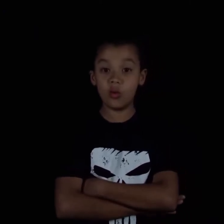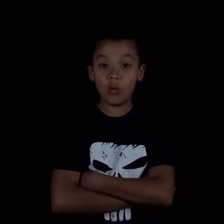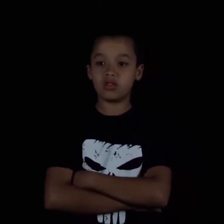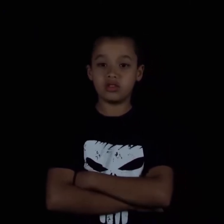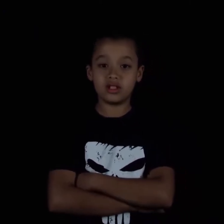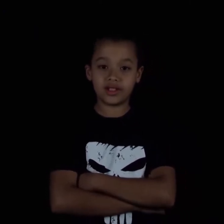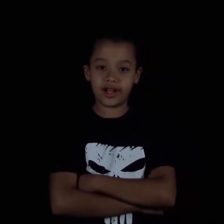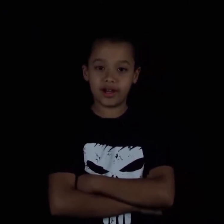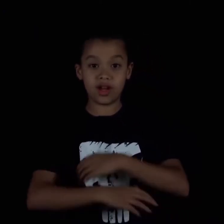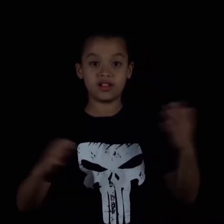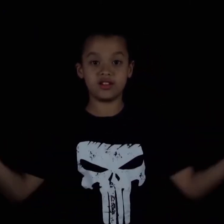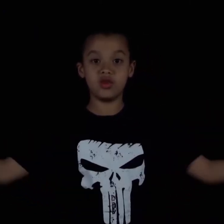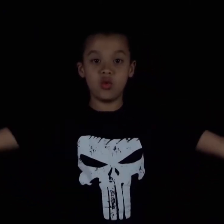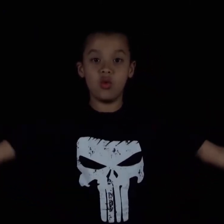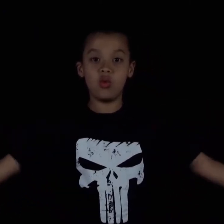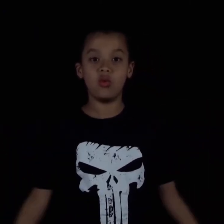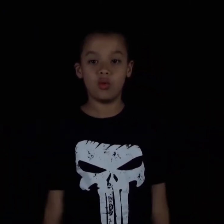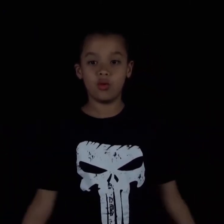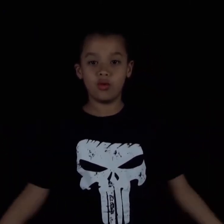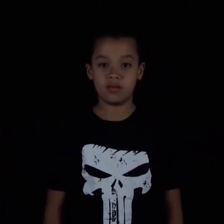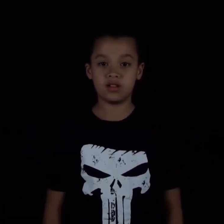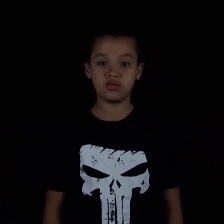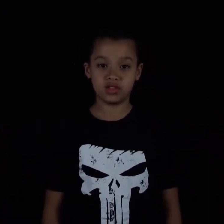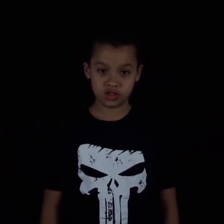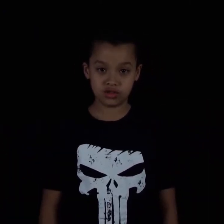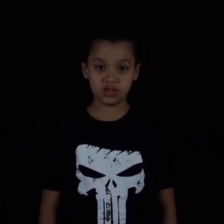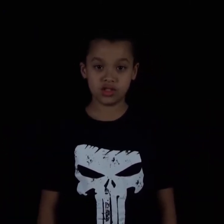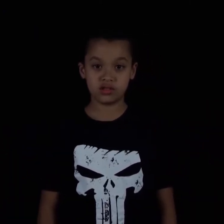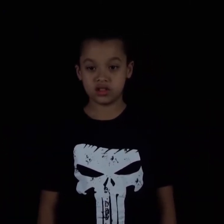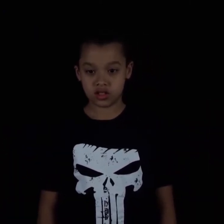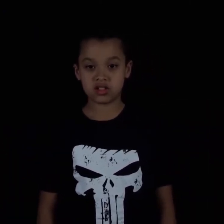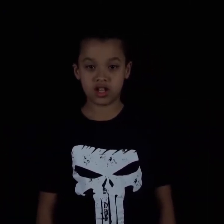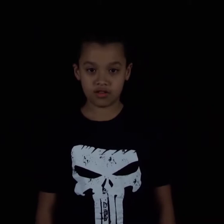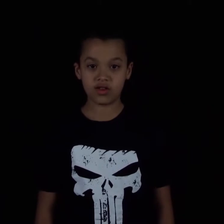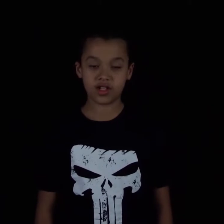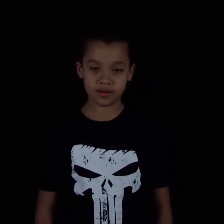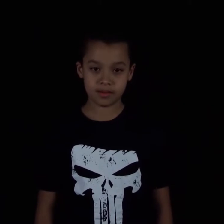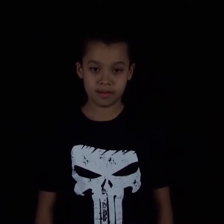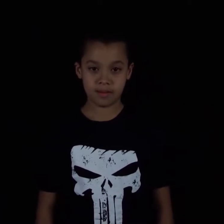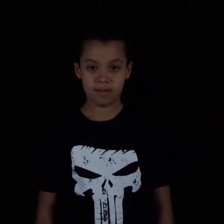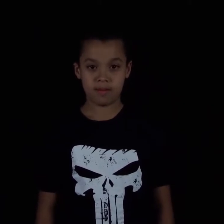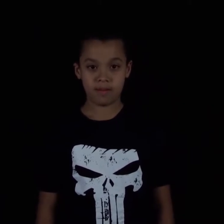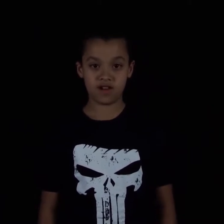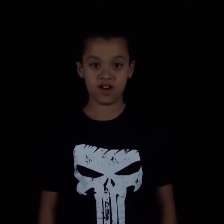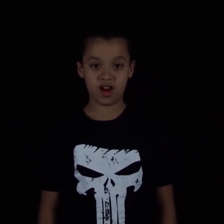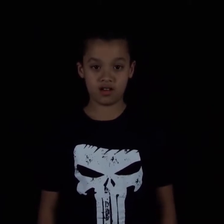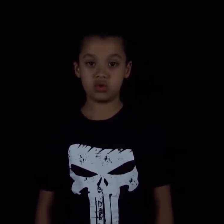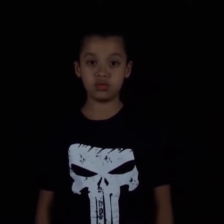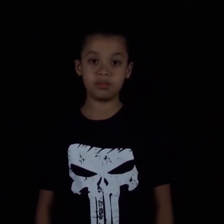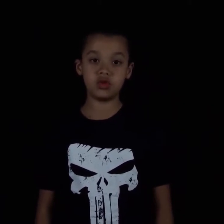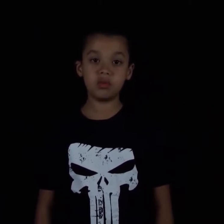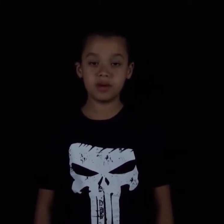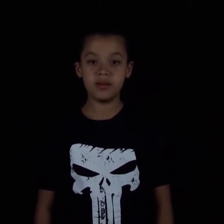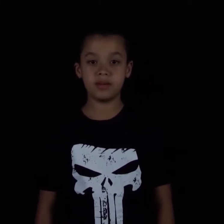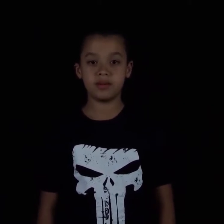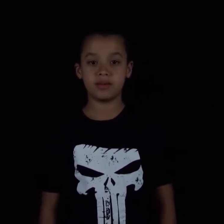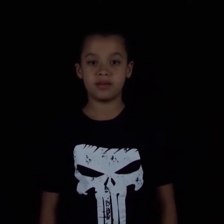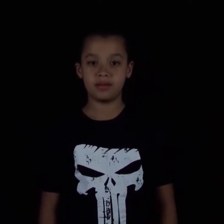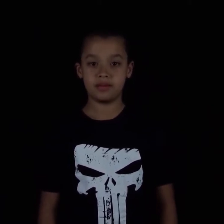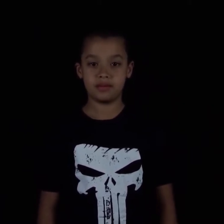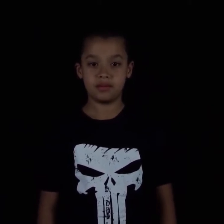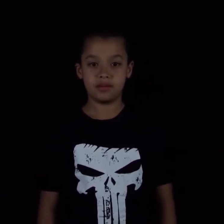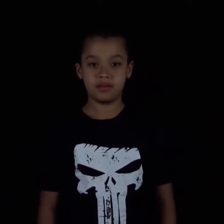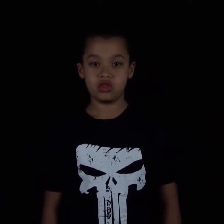Descobriu toda a terra. Brasil. Mas os índios já estavam aqui. Já falavam. Tupi, tupi.